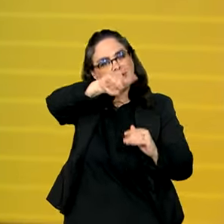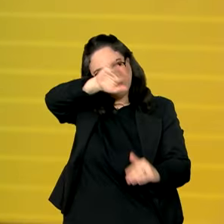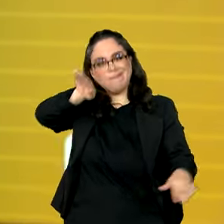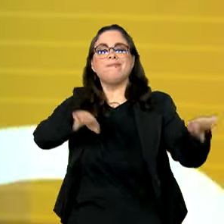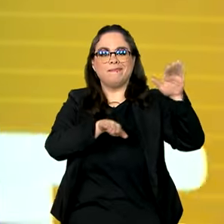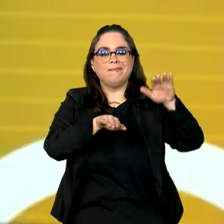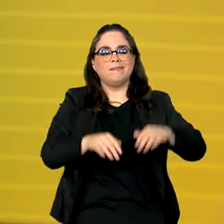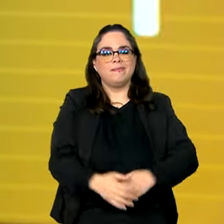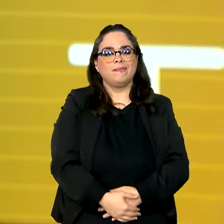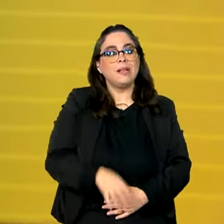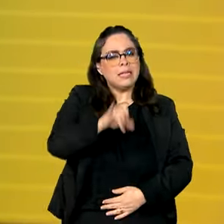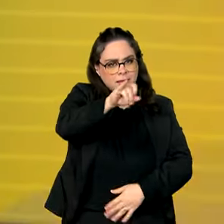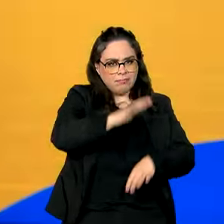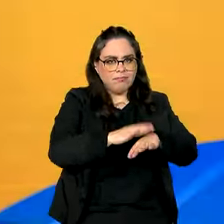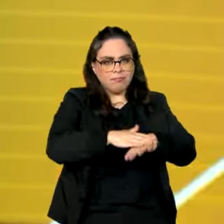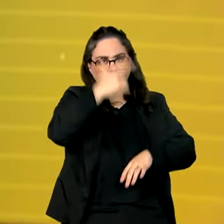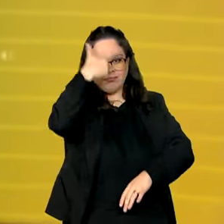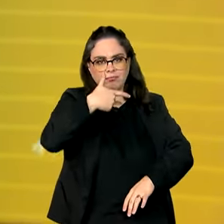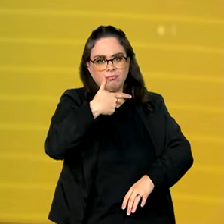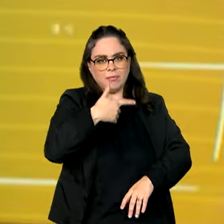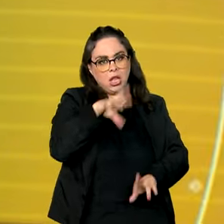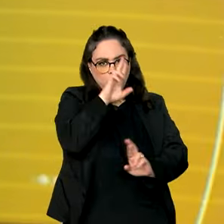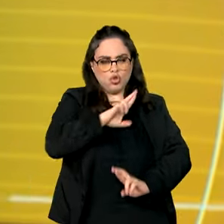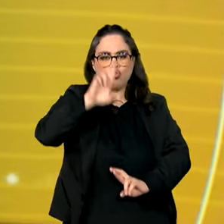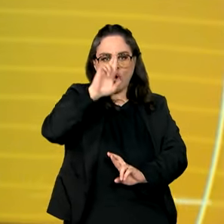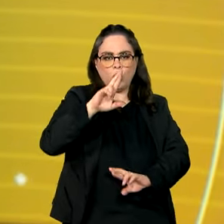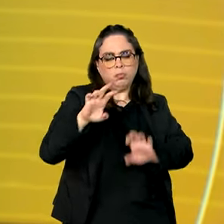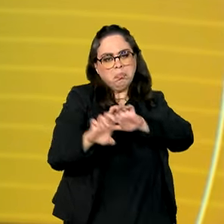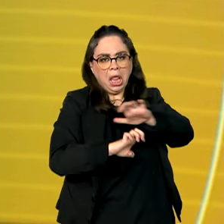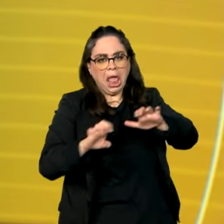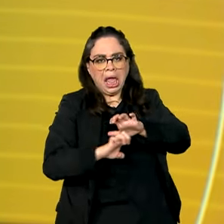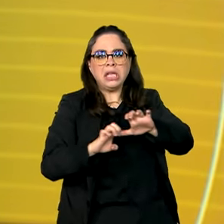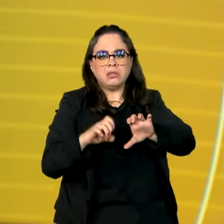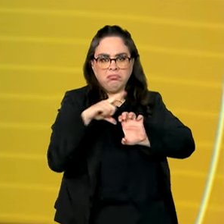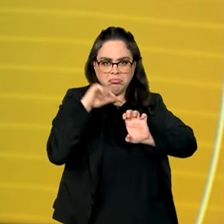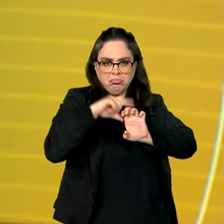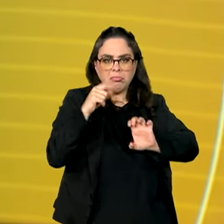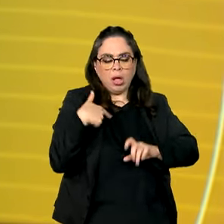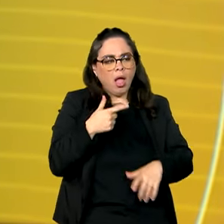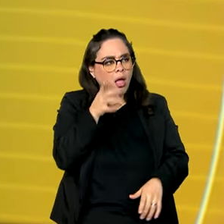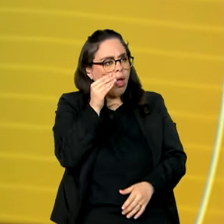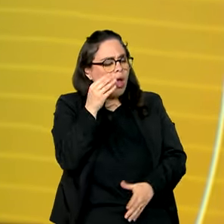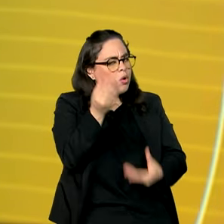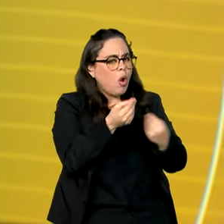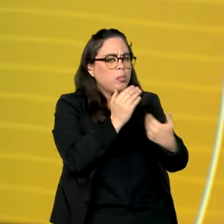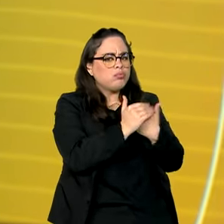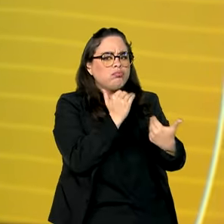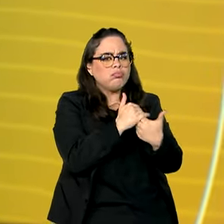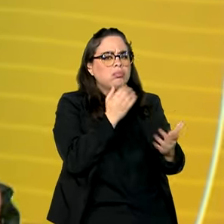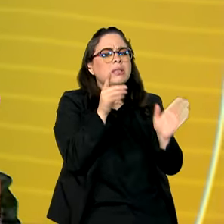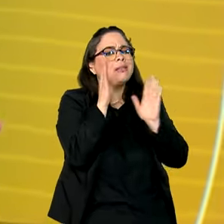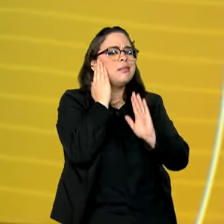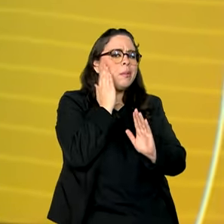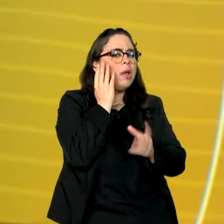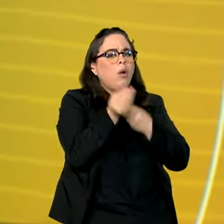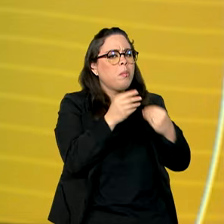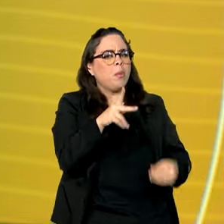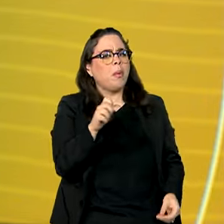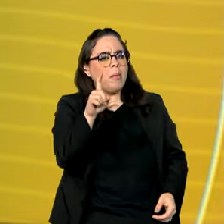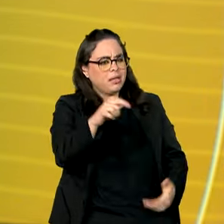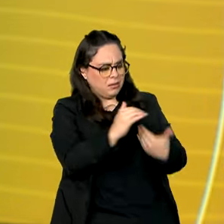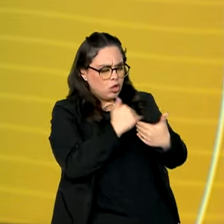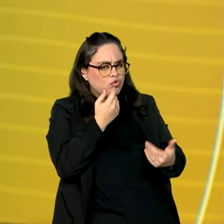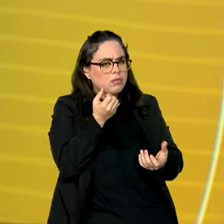E se você é empreendedor, tem uma empresa e ficou interessado em receber consultoria da Apex Brasil para exportar seus